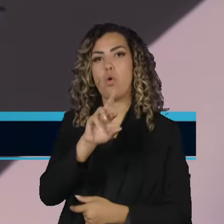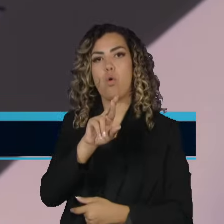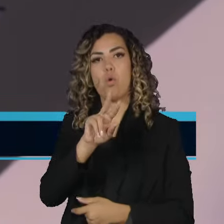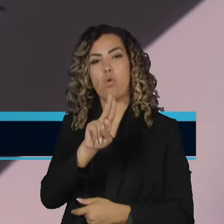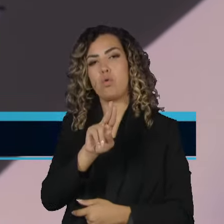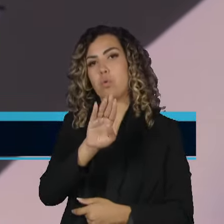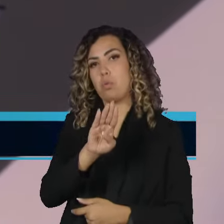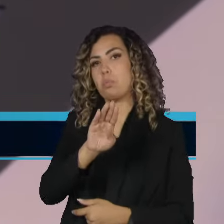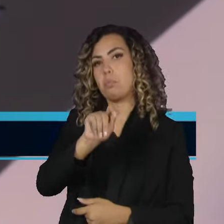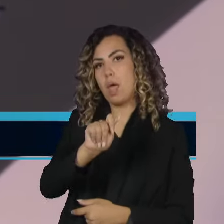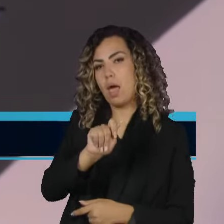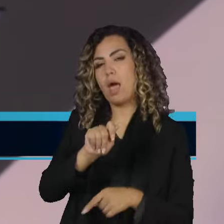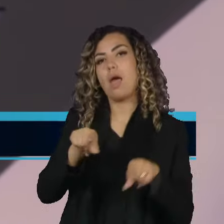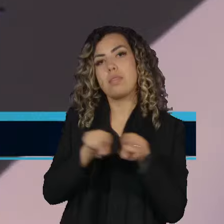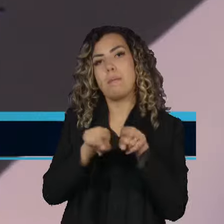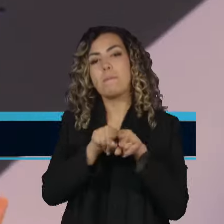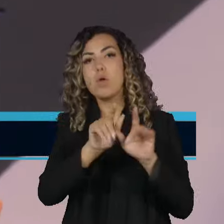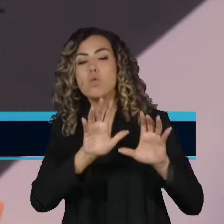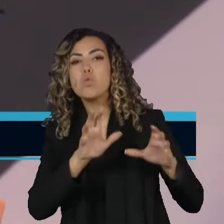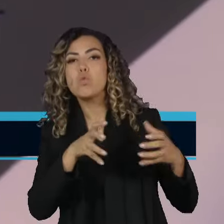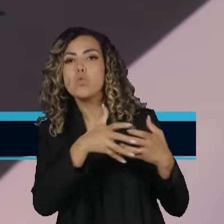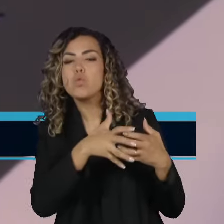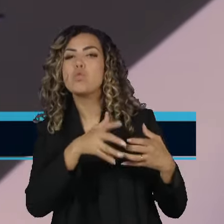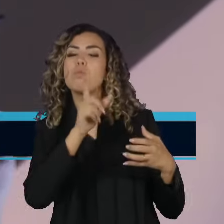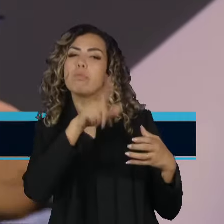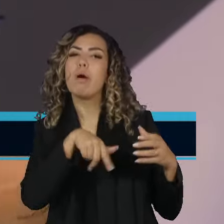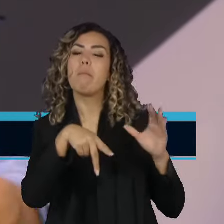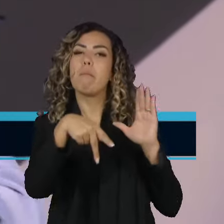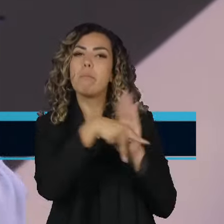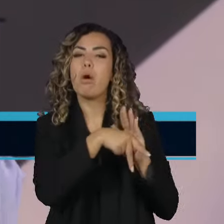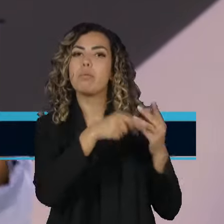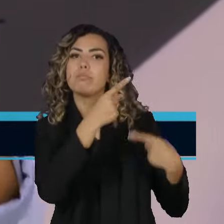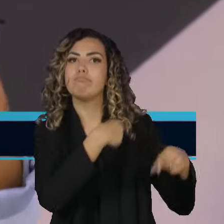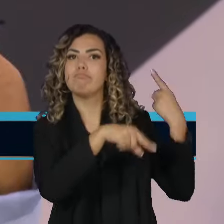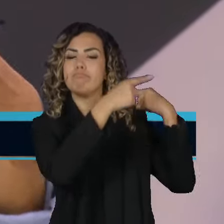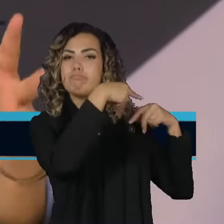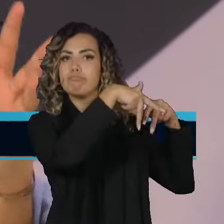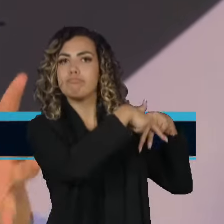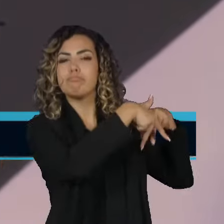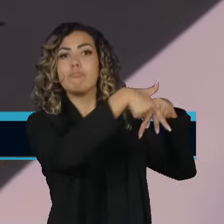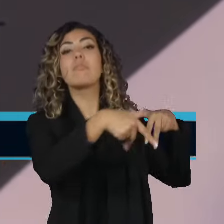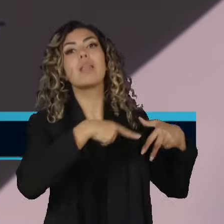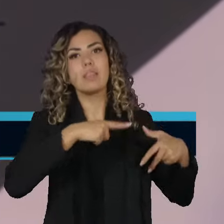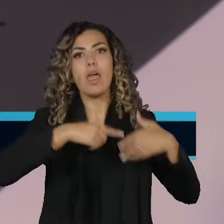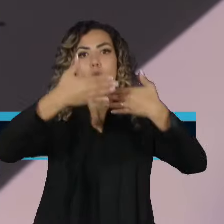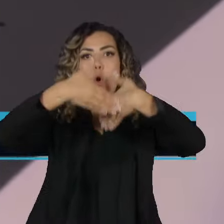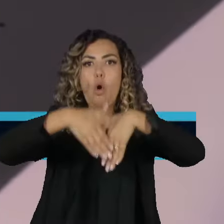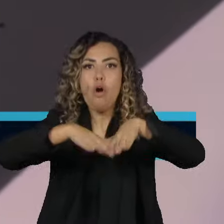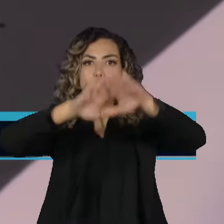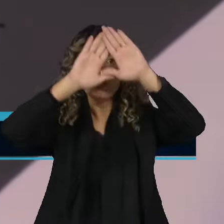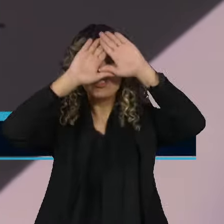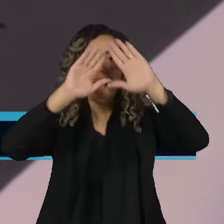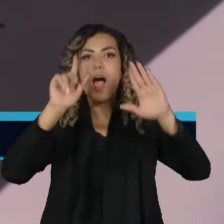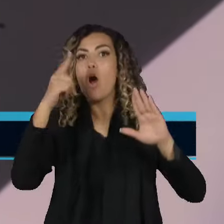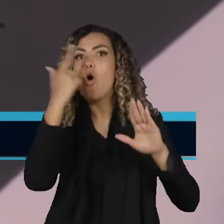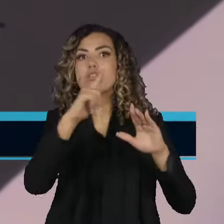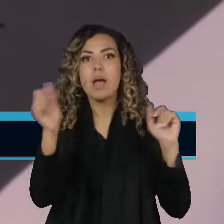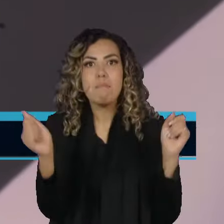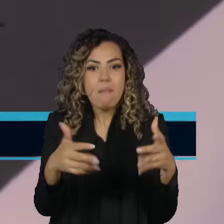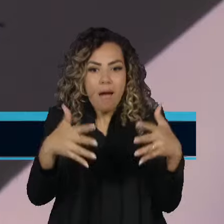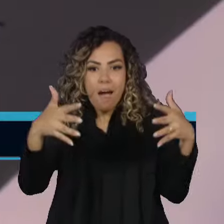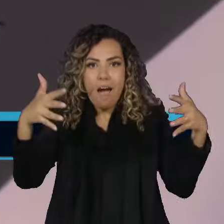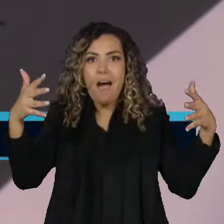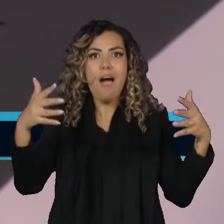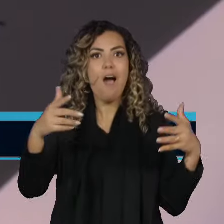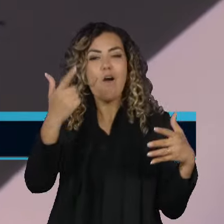africana aqui no Brasil, o riso é importantíssimo. Muitos orixás fazem muita magia a partir do riso. E conheço